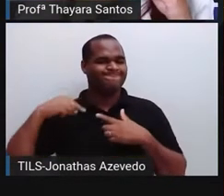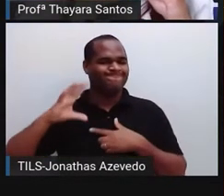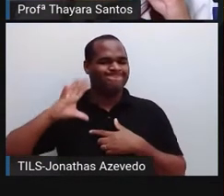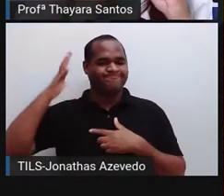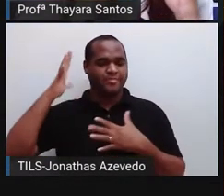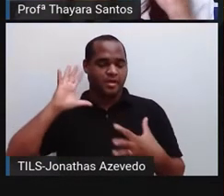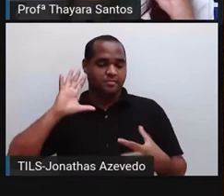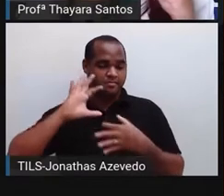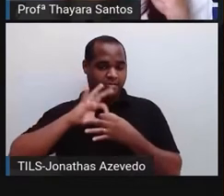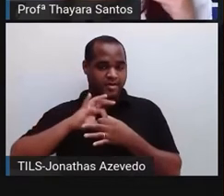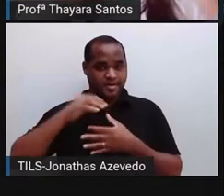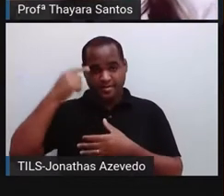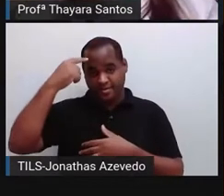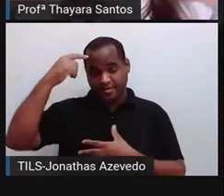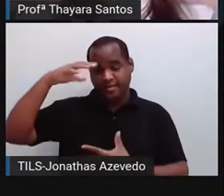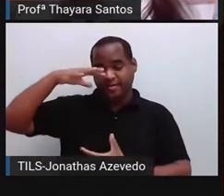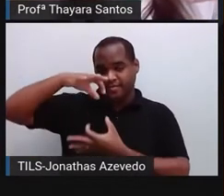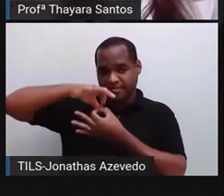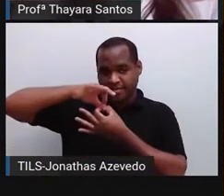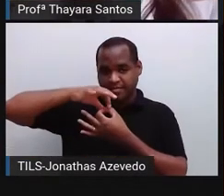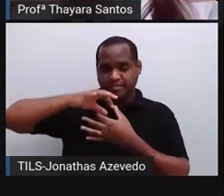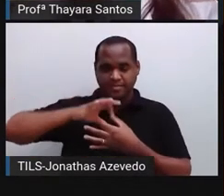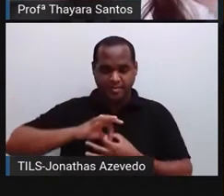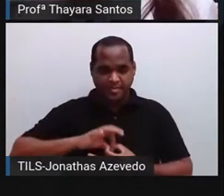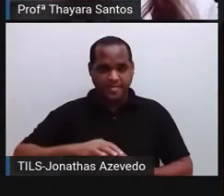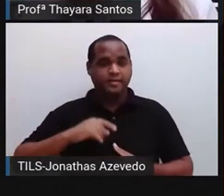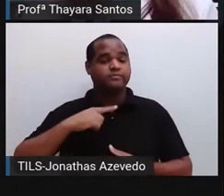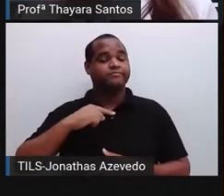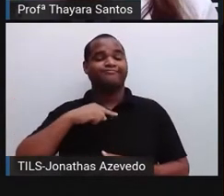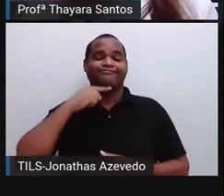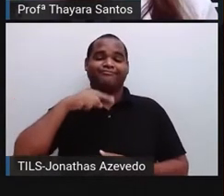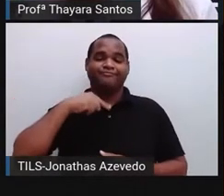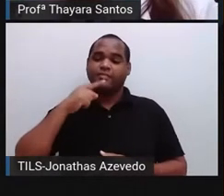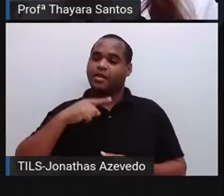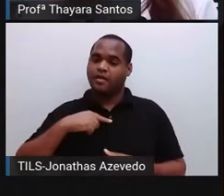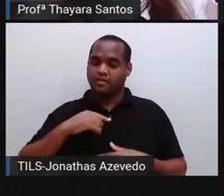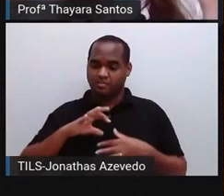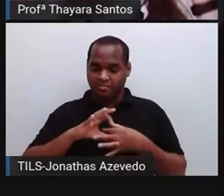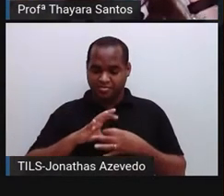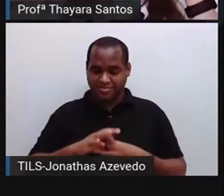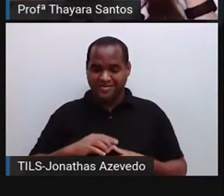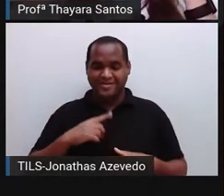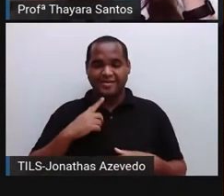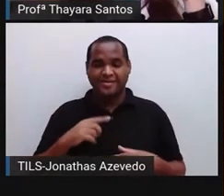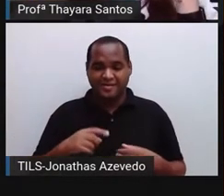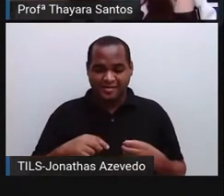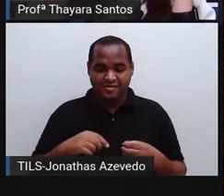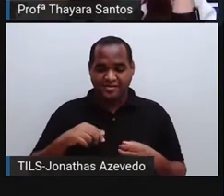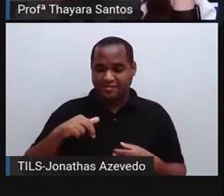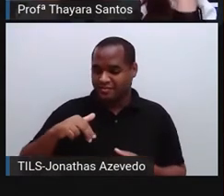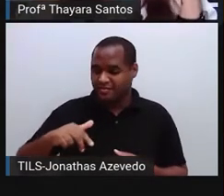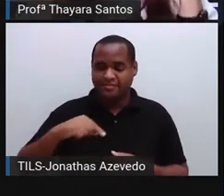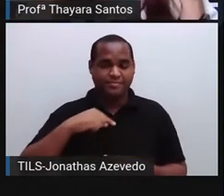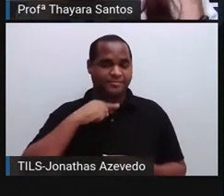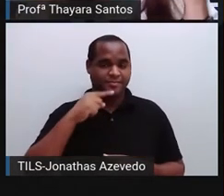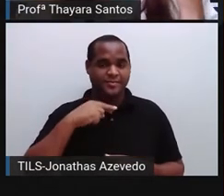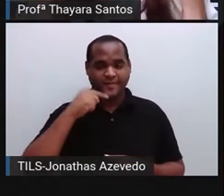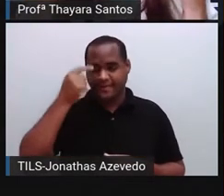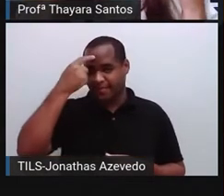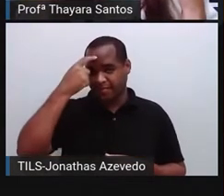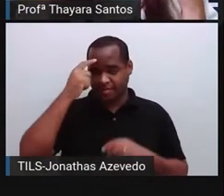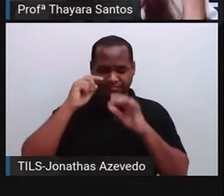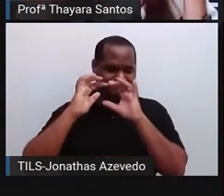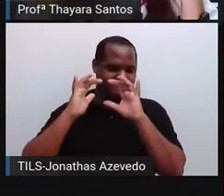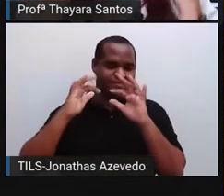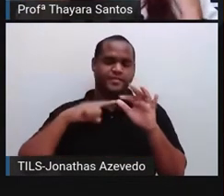essa conexão da medula com os nervos periféricos, ela perde os movimentos. Por quê? O cérebro está funcionando, ele está mandando a